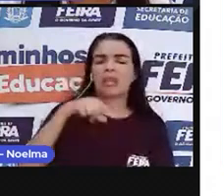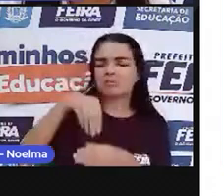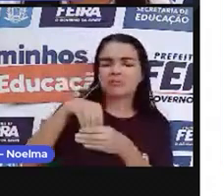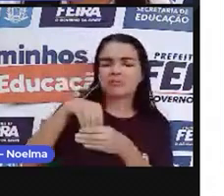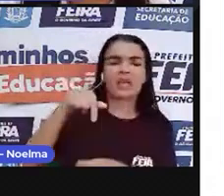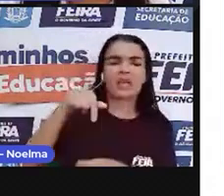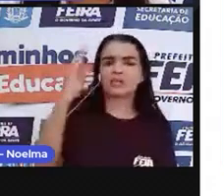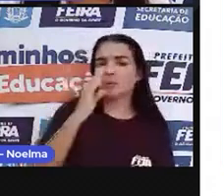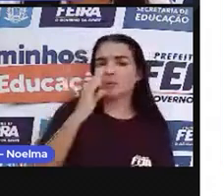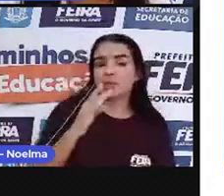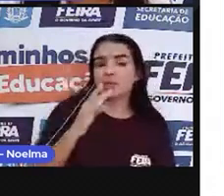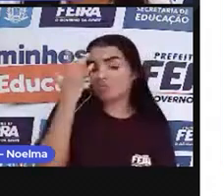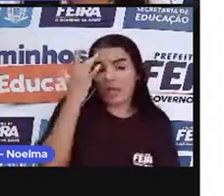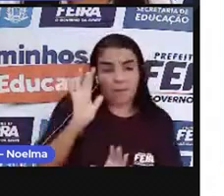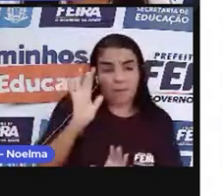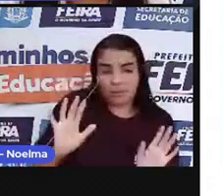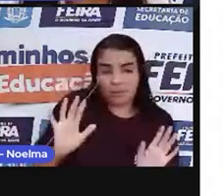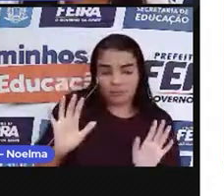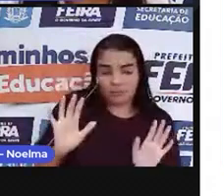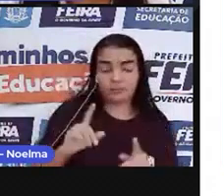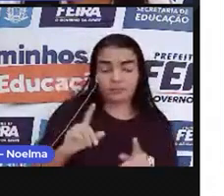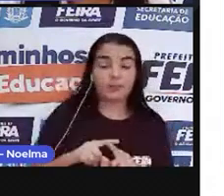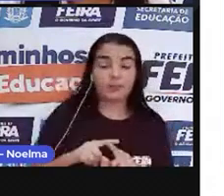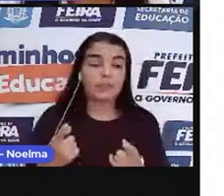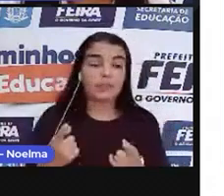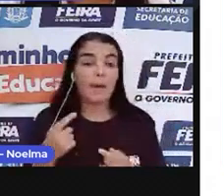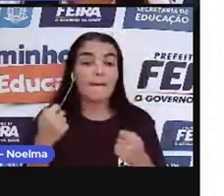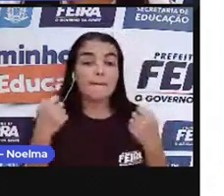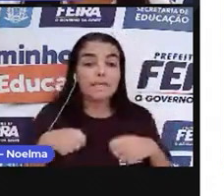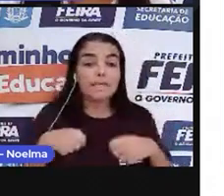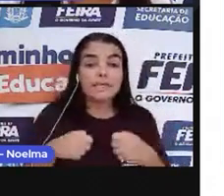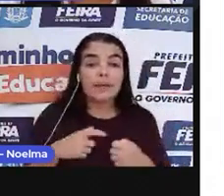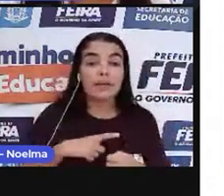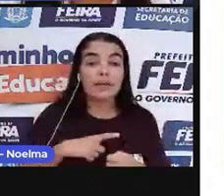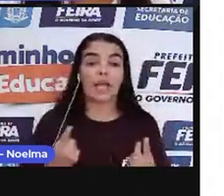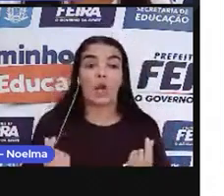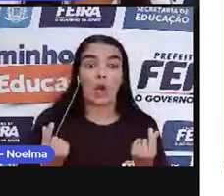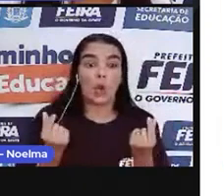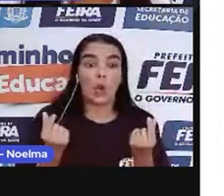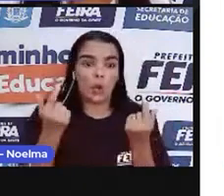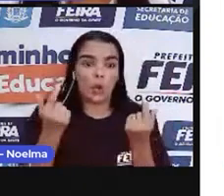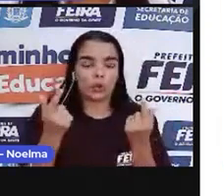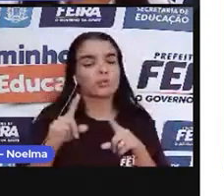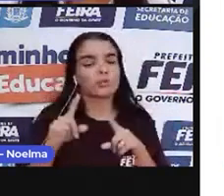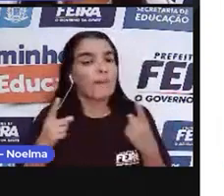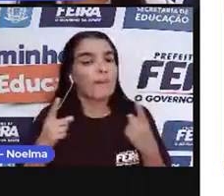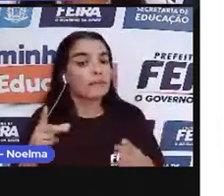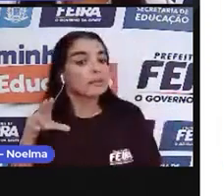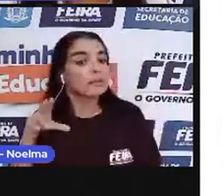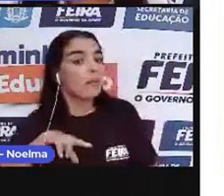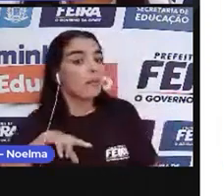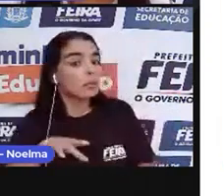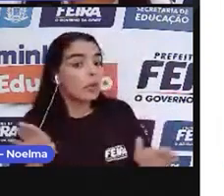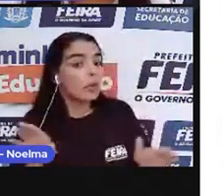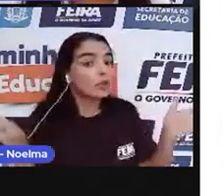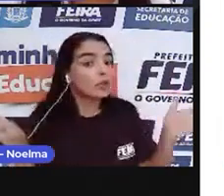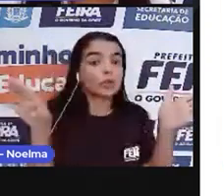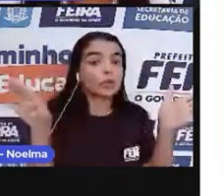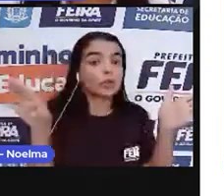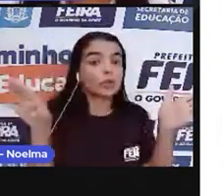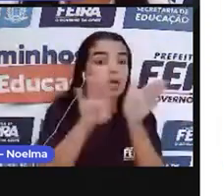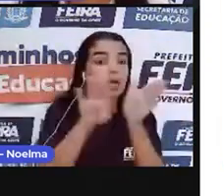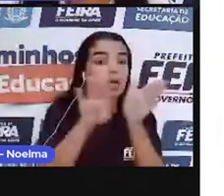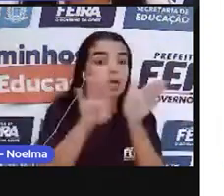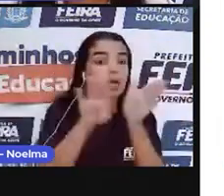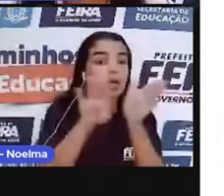poderia oferecer de lucro para eles, né? Mas aí os portugueses chegaram ao Brasil lá em 1500,